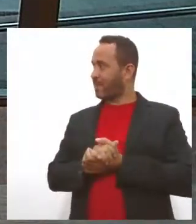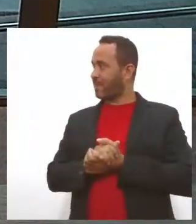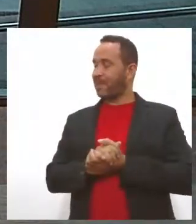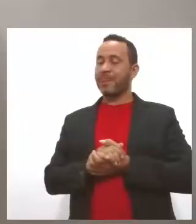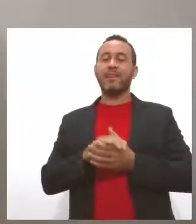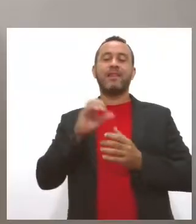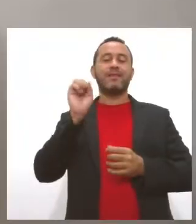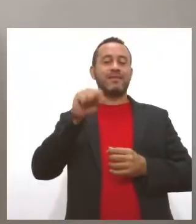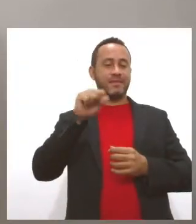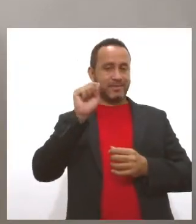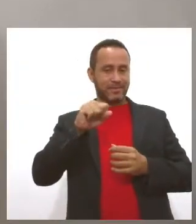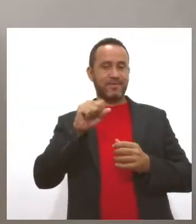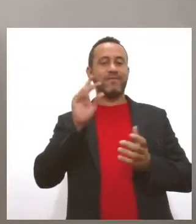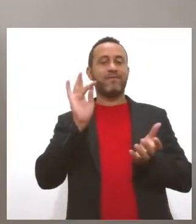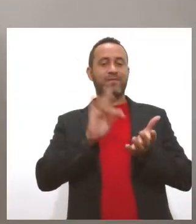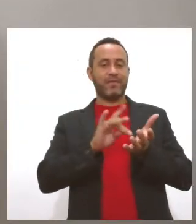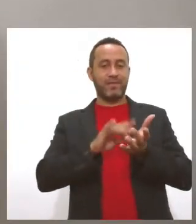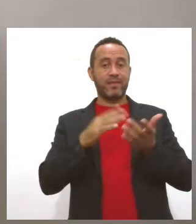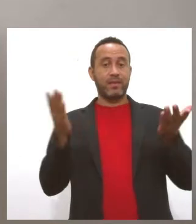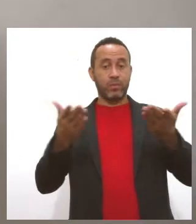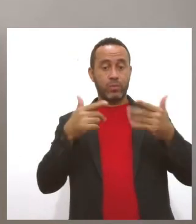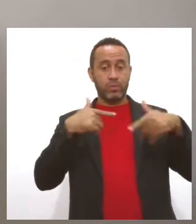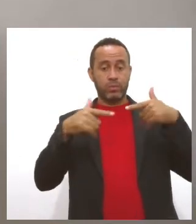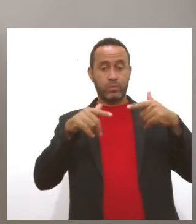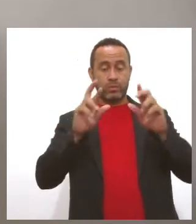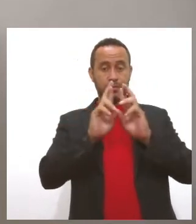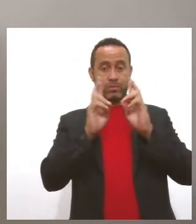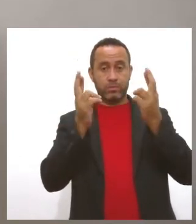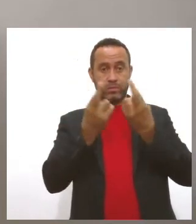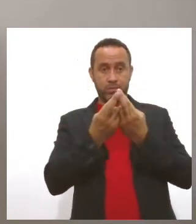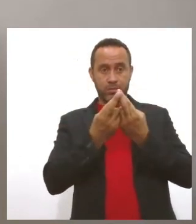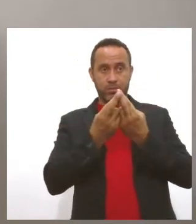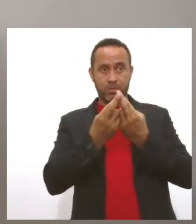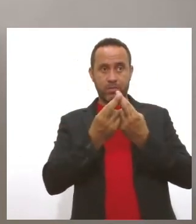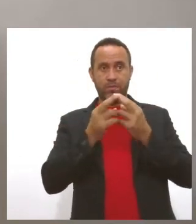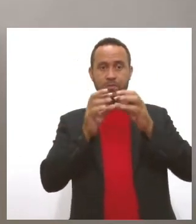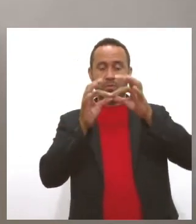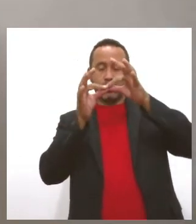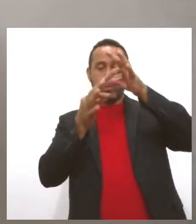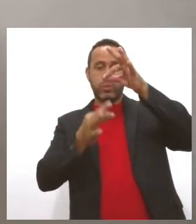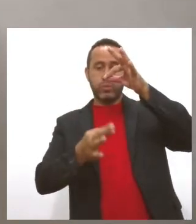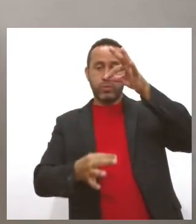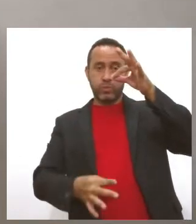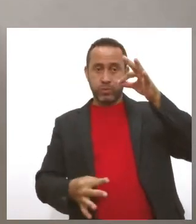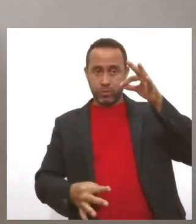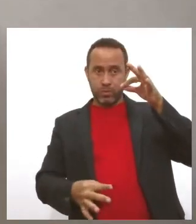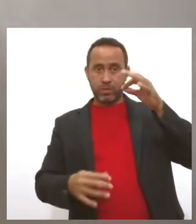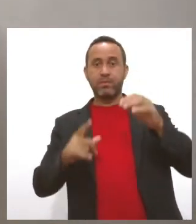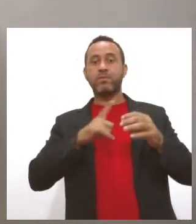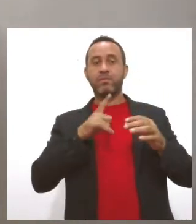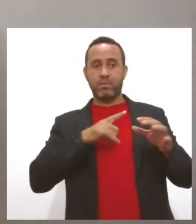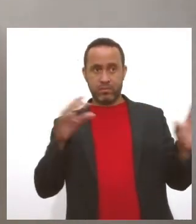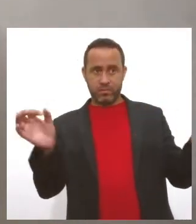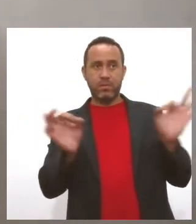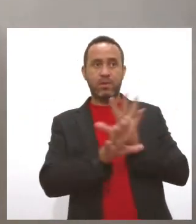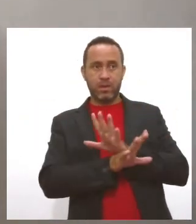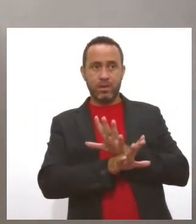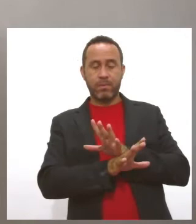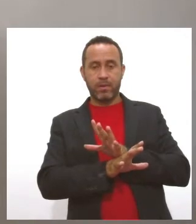Exatamente, Valquiri, hoje os trabalhos aqui na Assembleia Legislativa serão muito longos, e hoje deve ser encerrado o